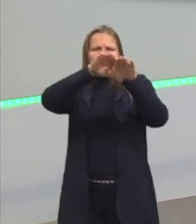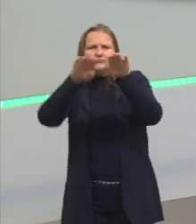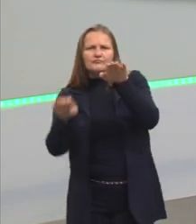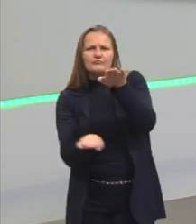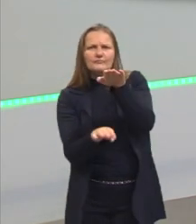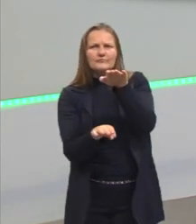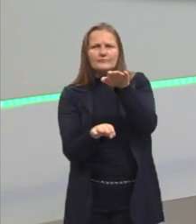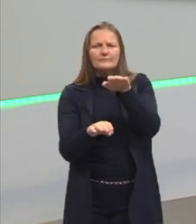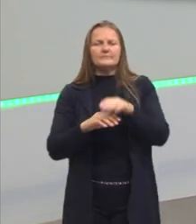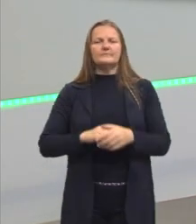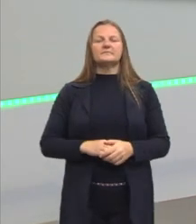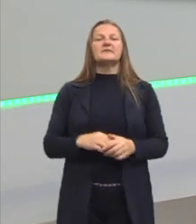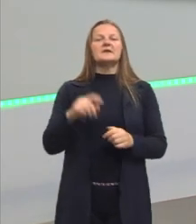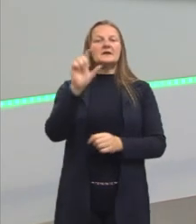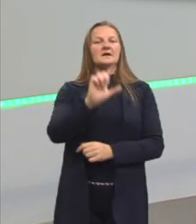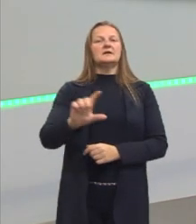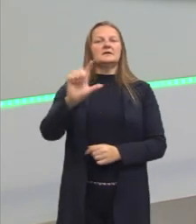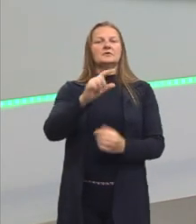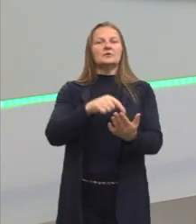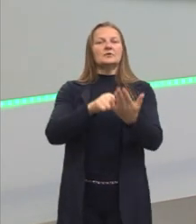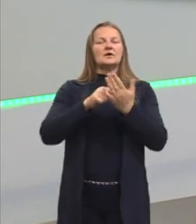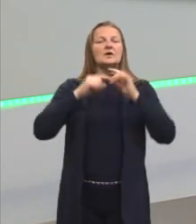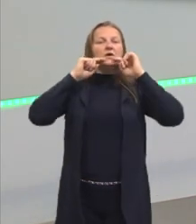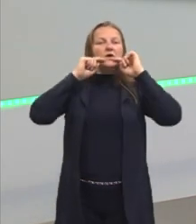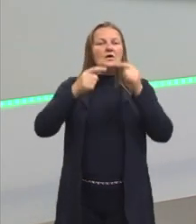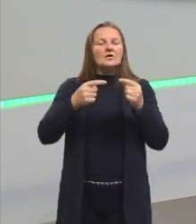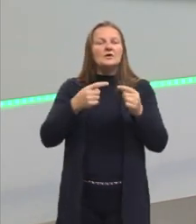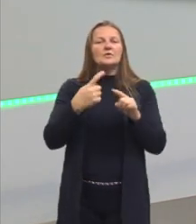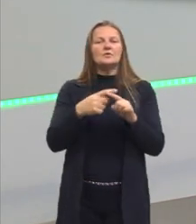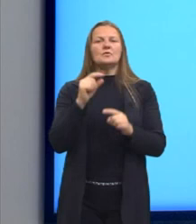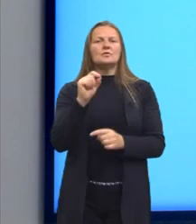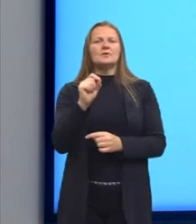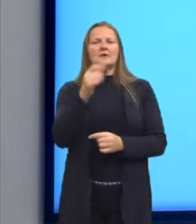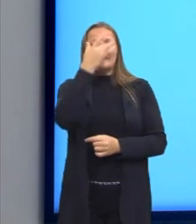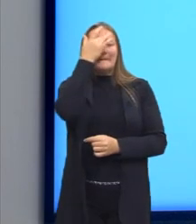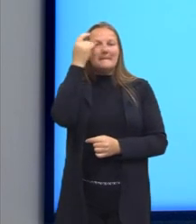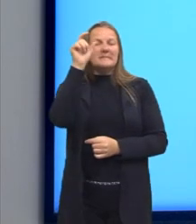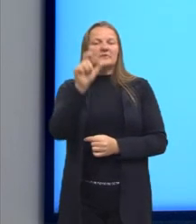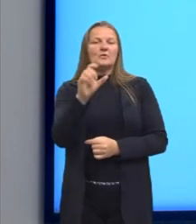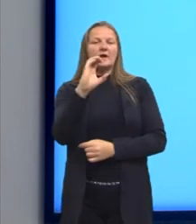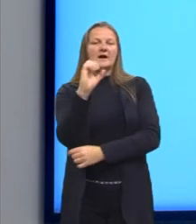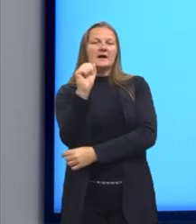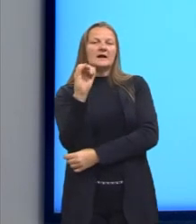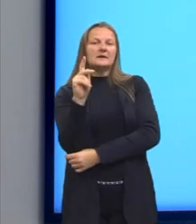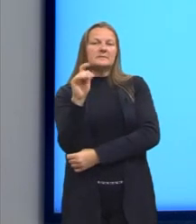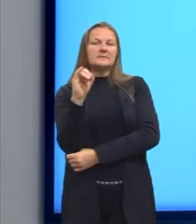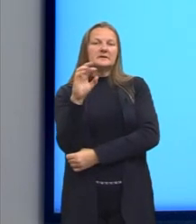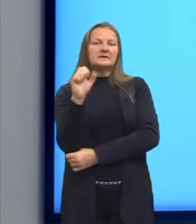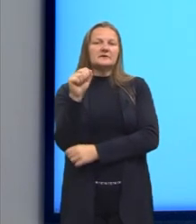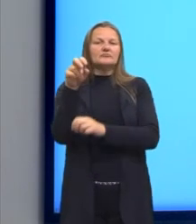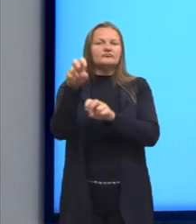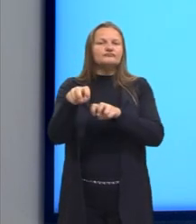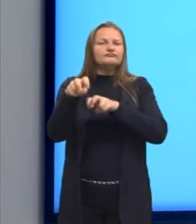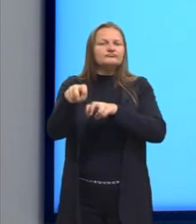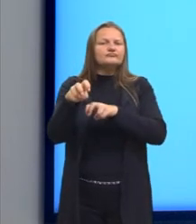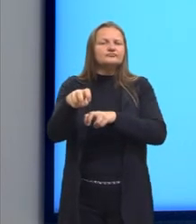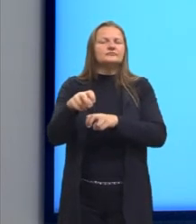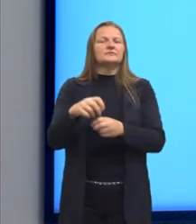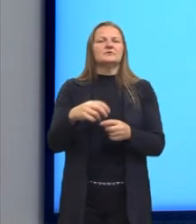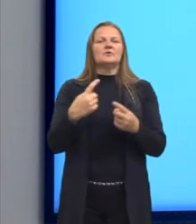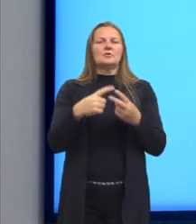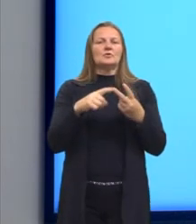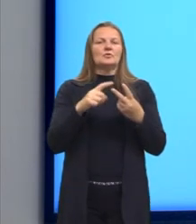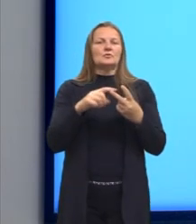E isso faz com que a literatura traga essas denúncias. O que a pessoa lá, o caipira, passa, o que o mulato passa, o que o